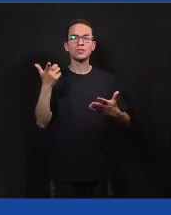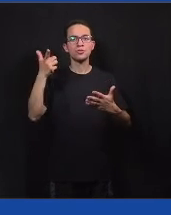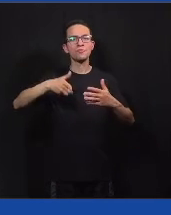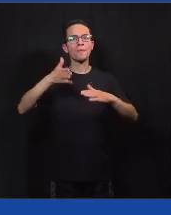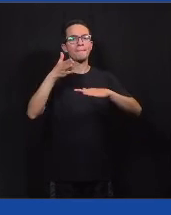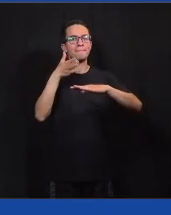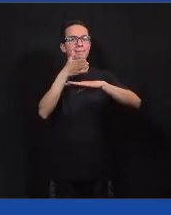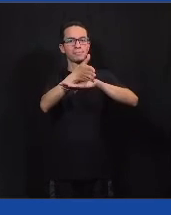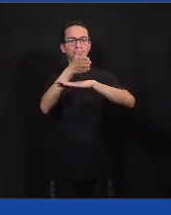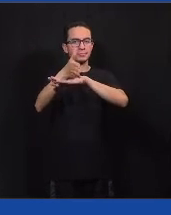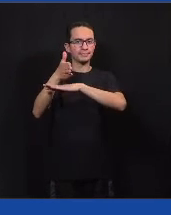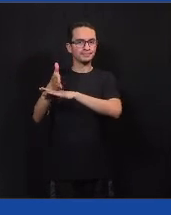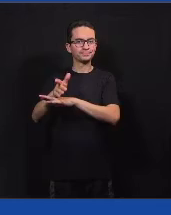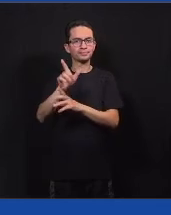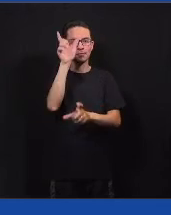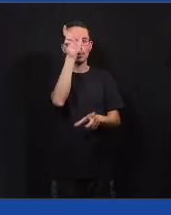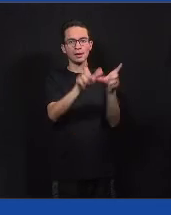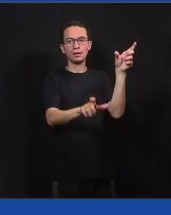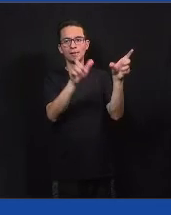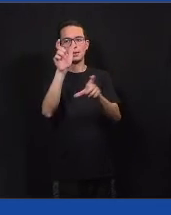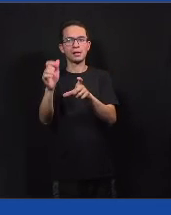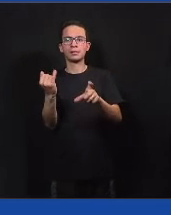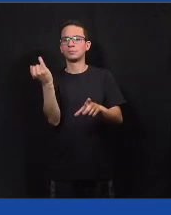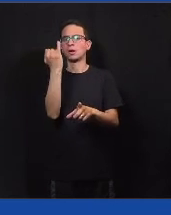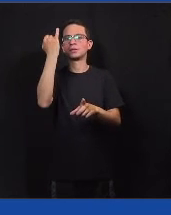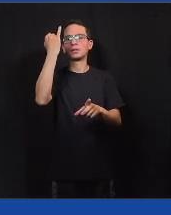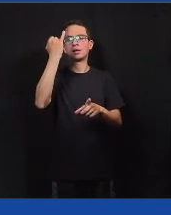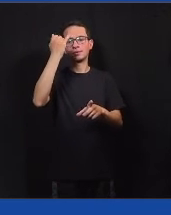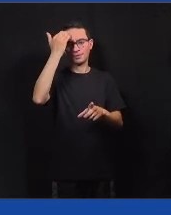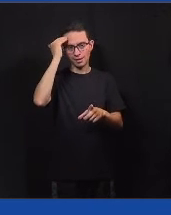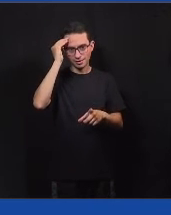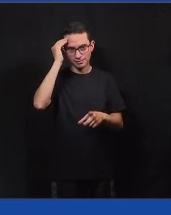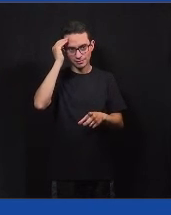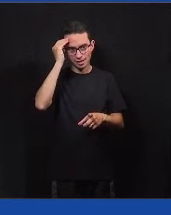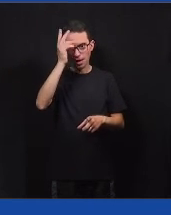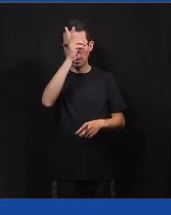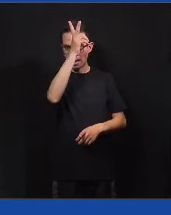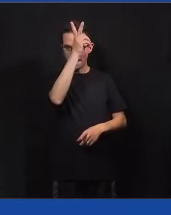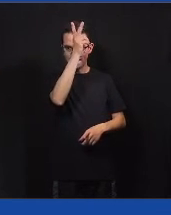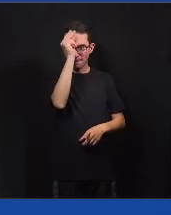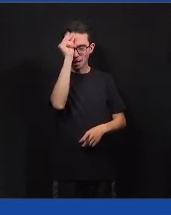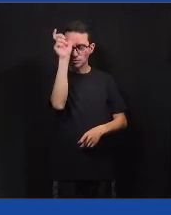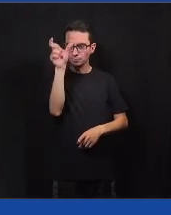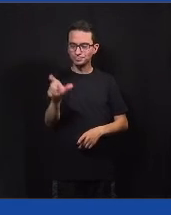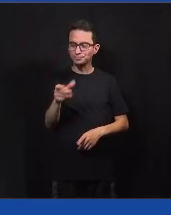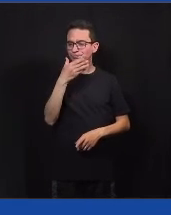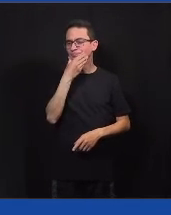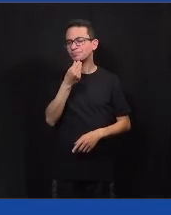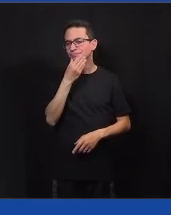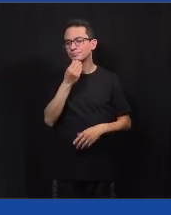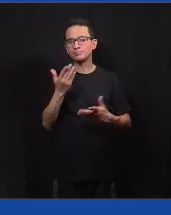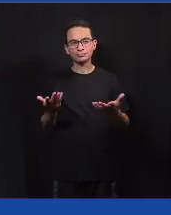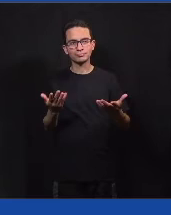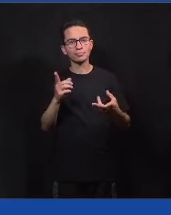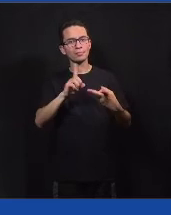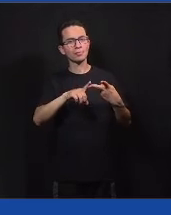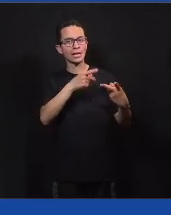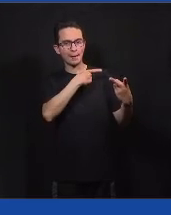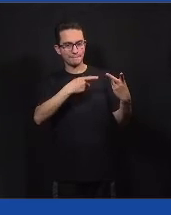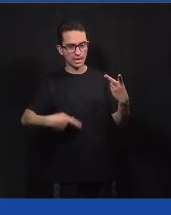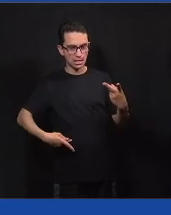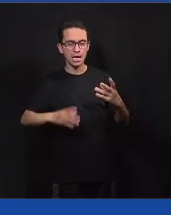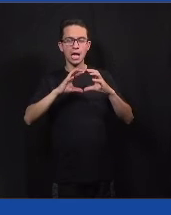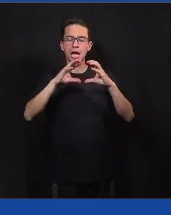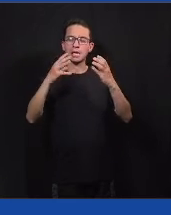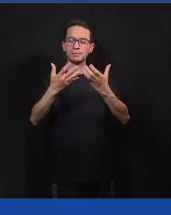figuras importantes na cidade, como o prefeito, a gente tem aí o presidente da Câmara Municipal